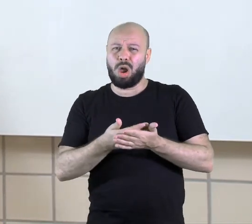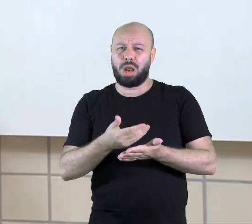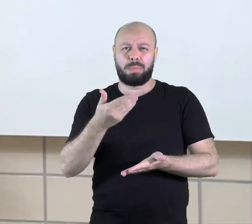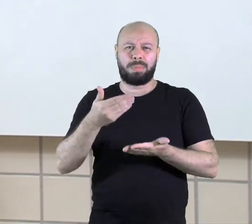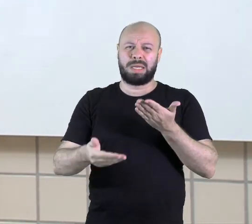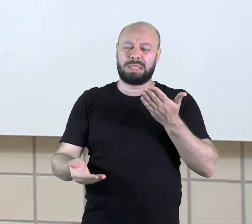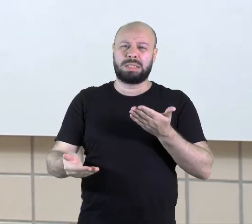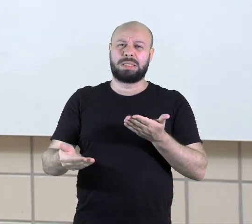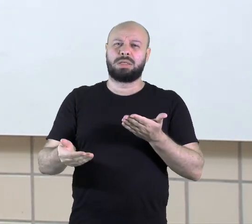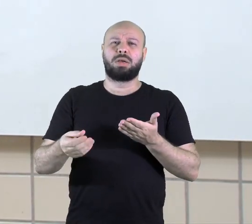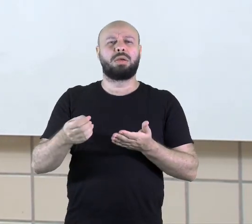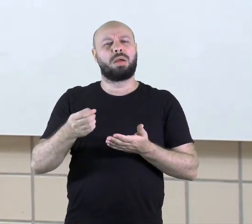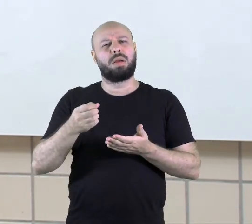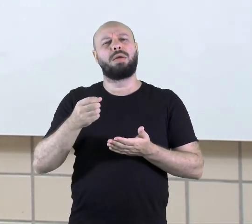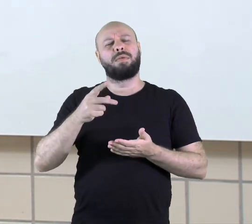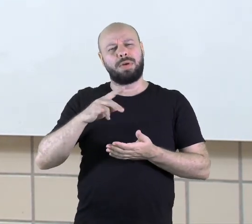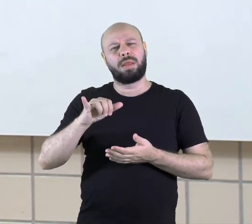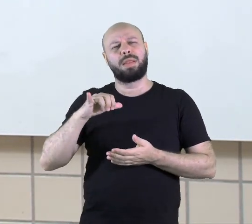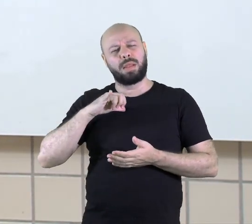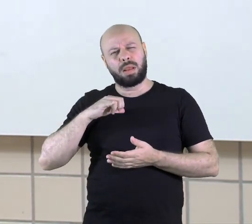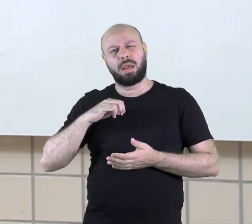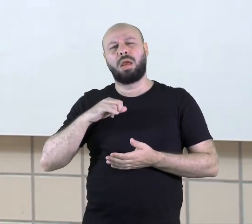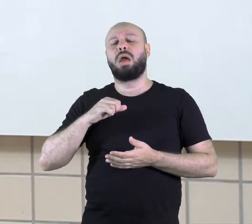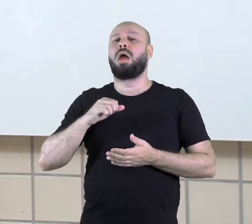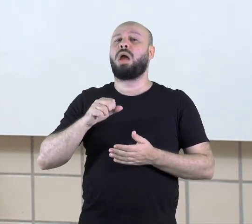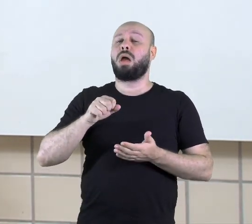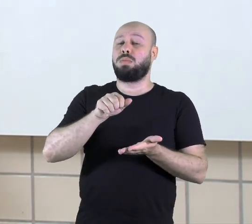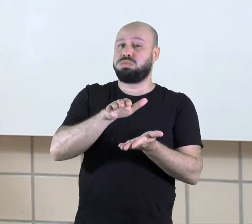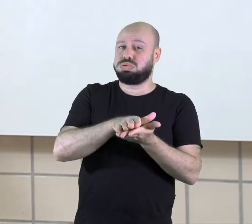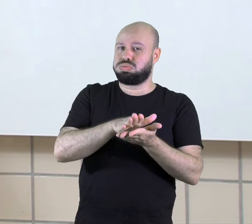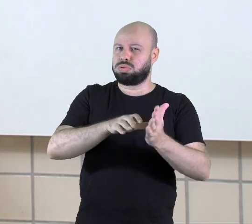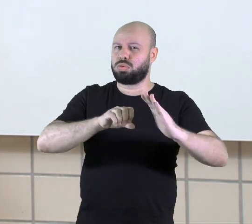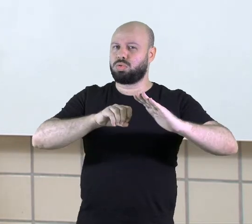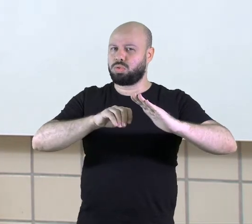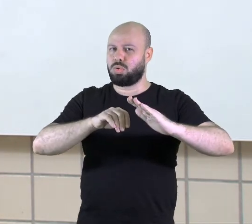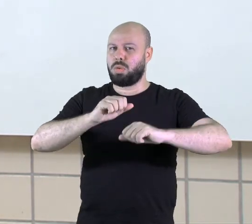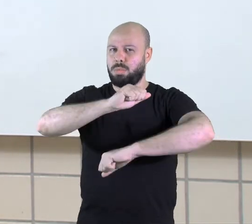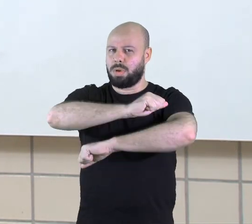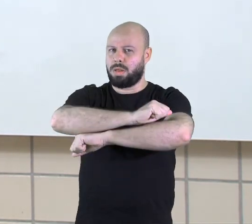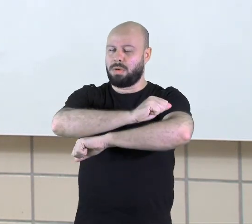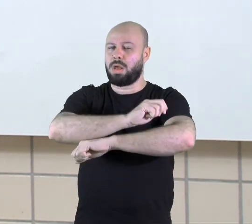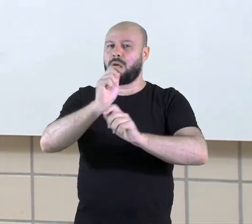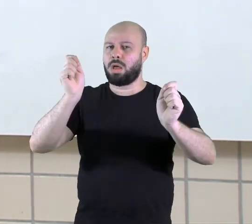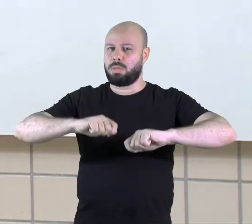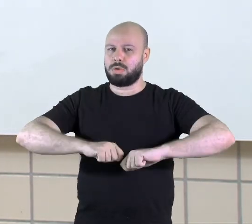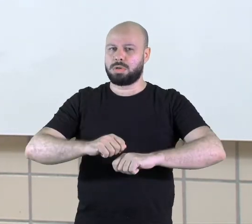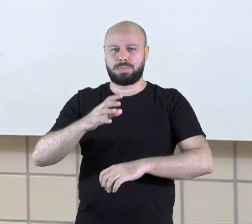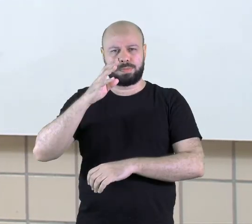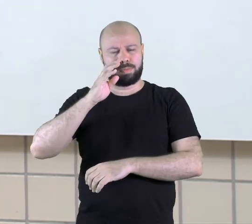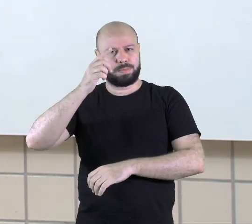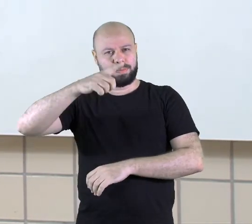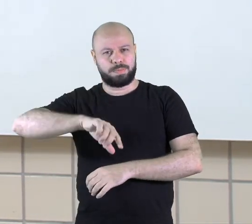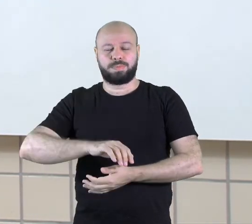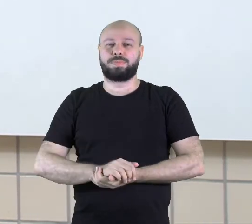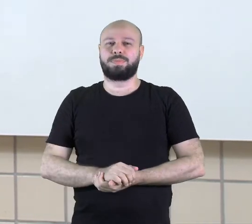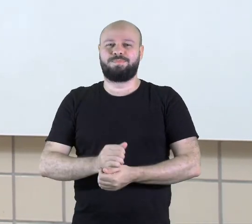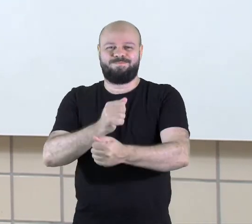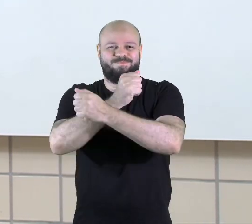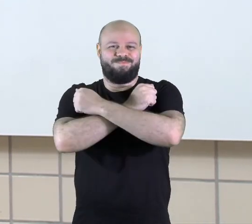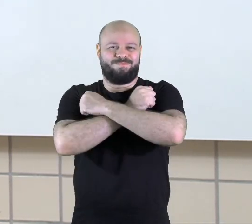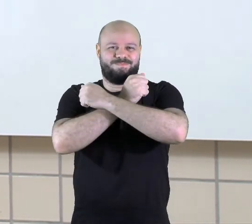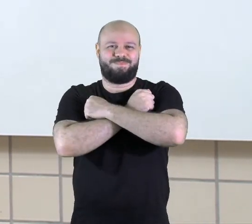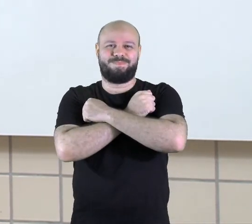vai lá na nossa ferramenta Palmas Home School, você pode estar assistindo a aula. Ok? Um forte